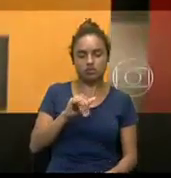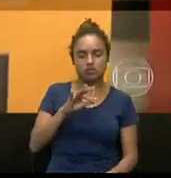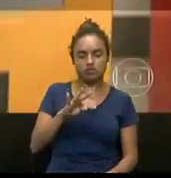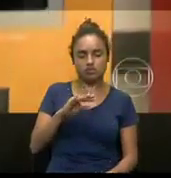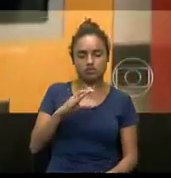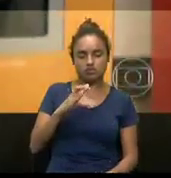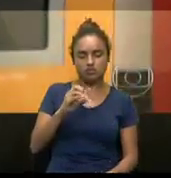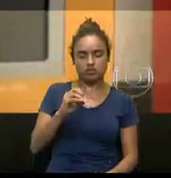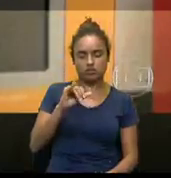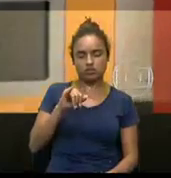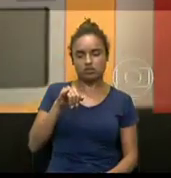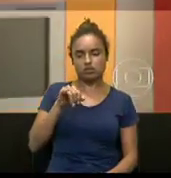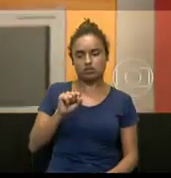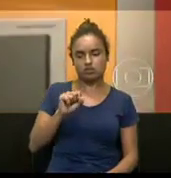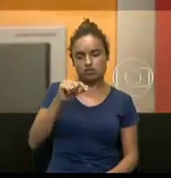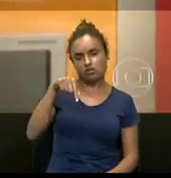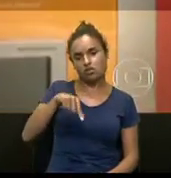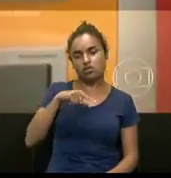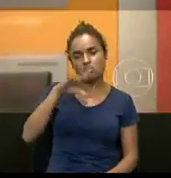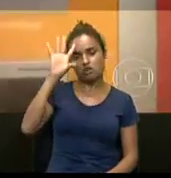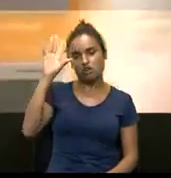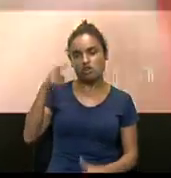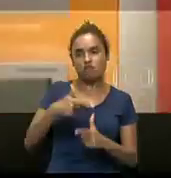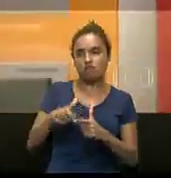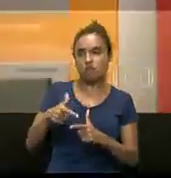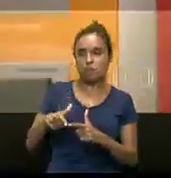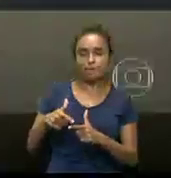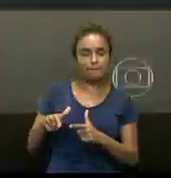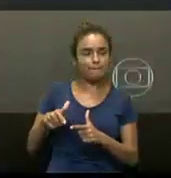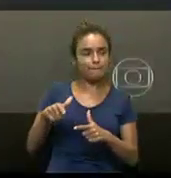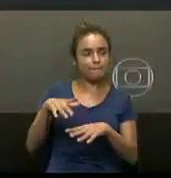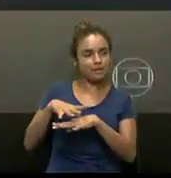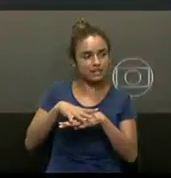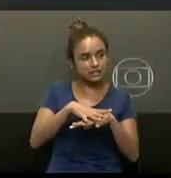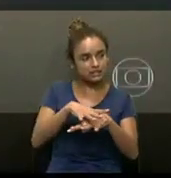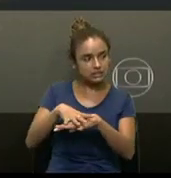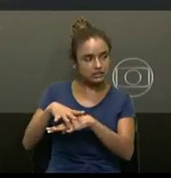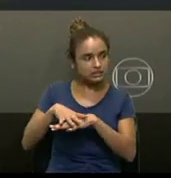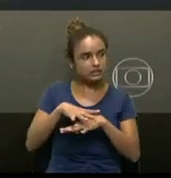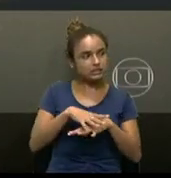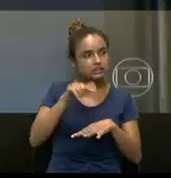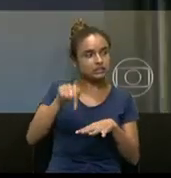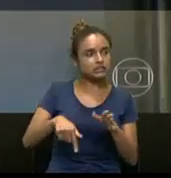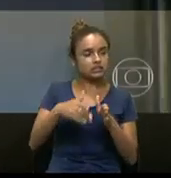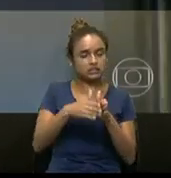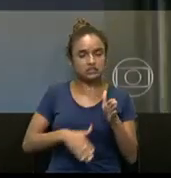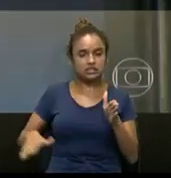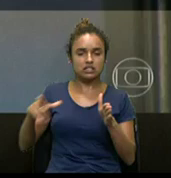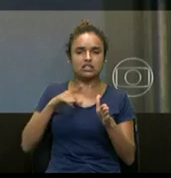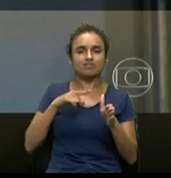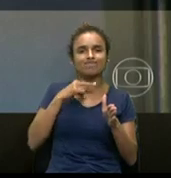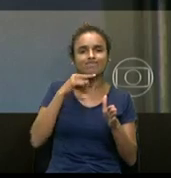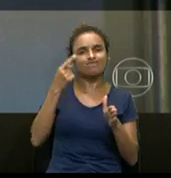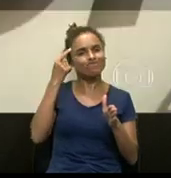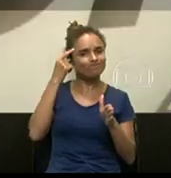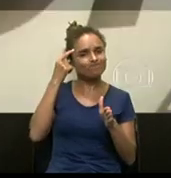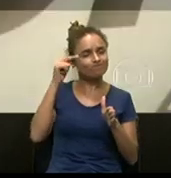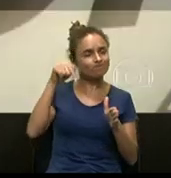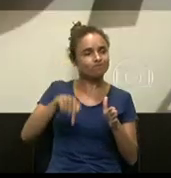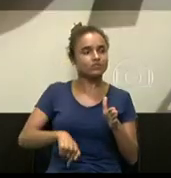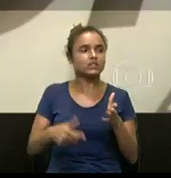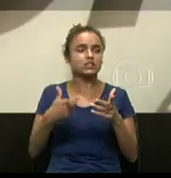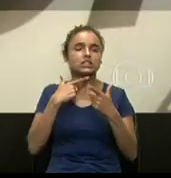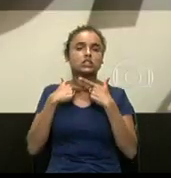computadores capazes de resolver problemas matemáticos complexos. Mesmo com as incertezas, tem cada vez mais gente querendo